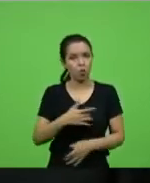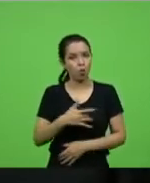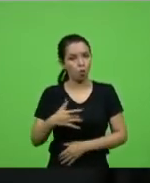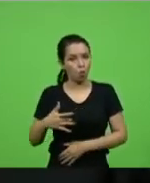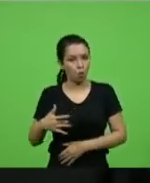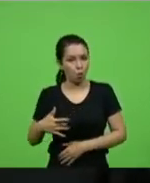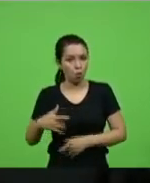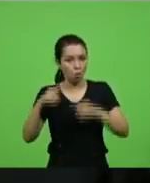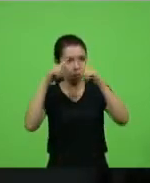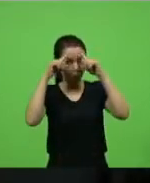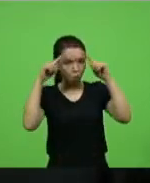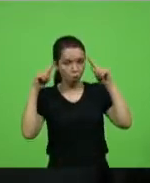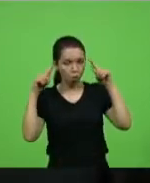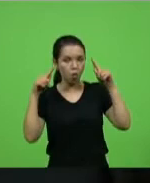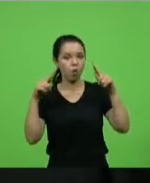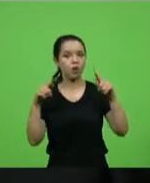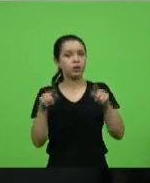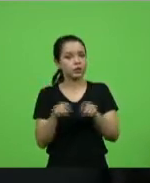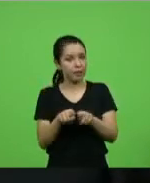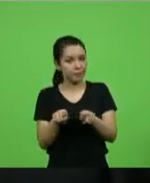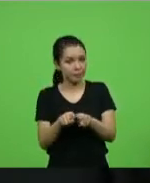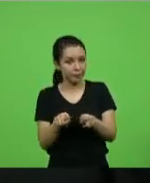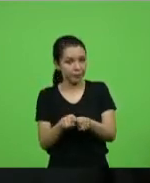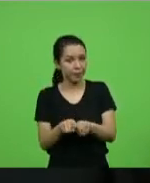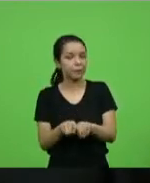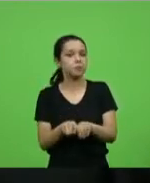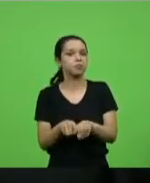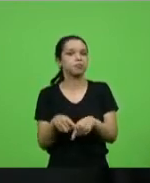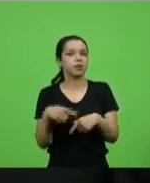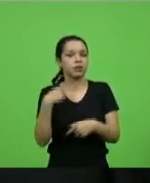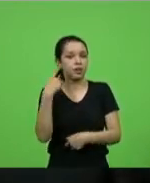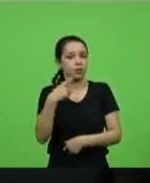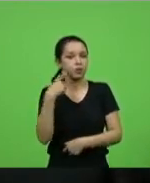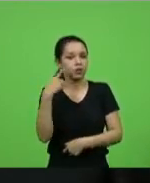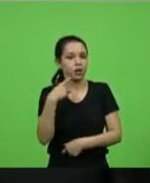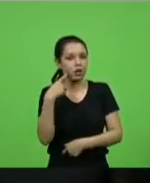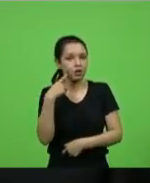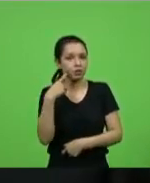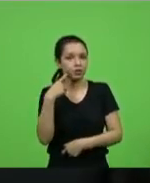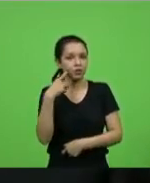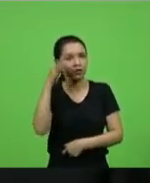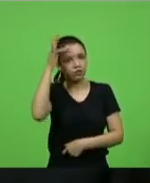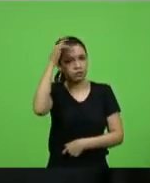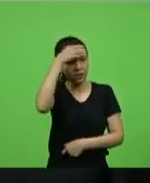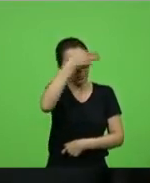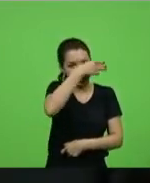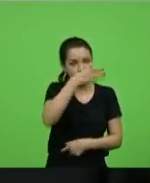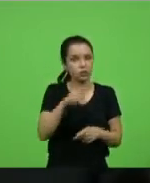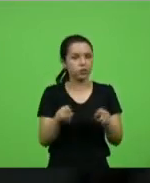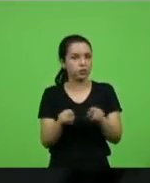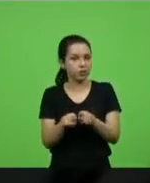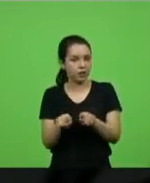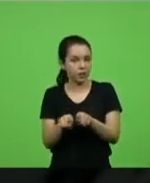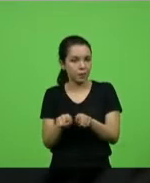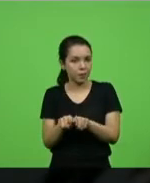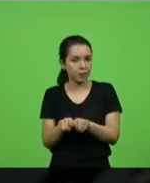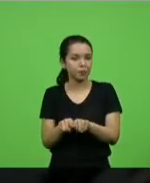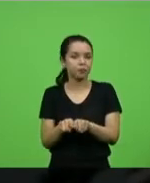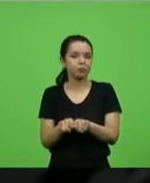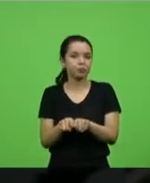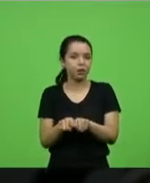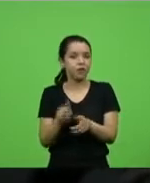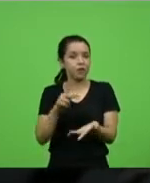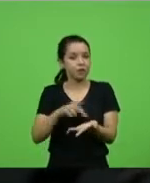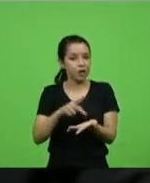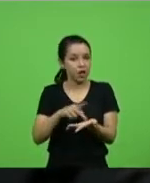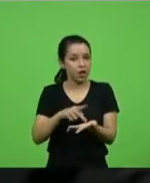deputado Maurício, a contribuição com o deputado Fernando, Fernando não, Fabiano, de fato. Então, vou retirar essas